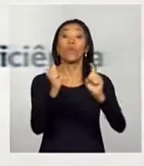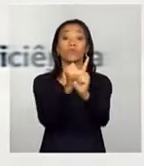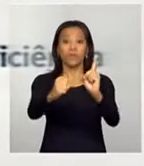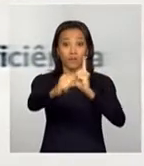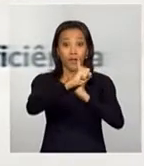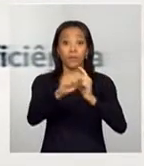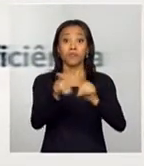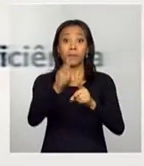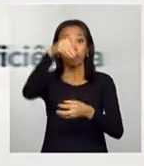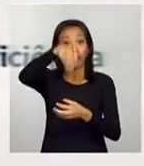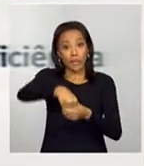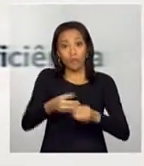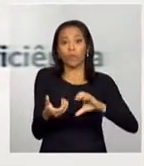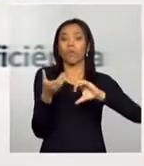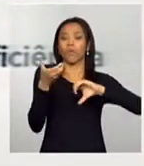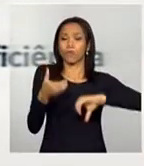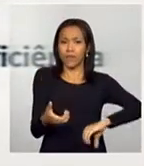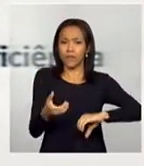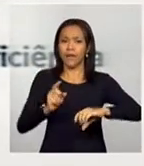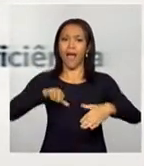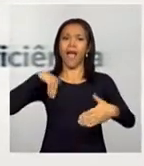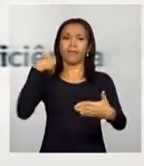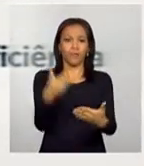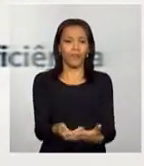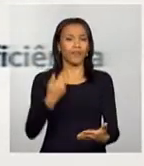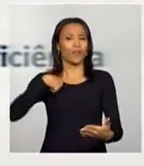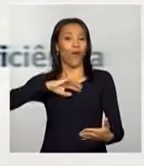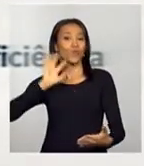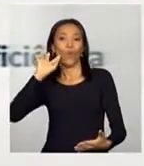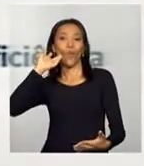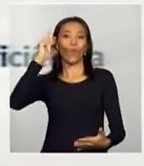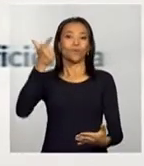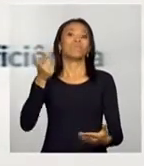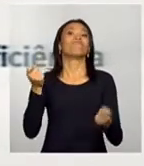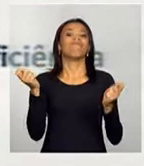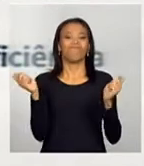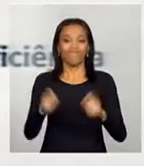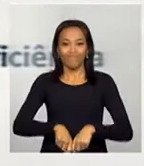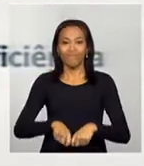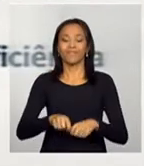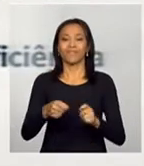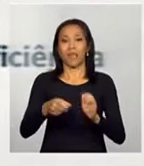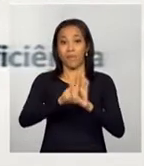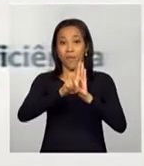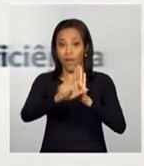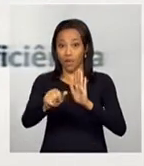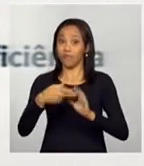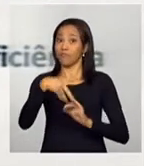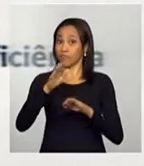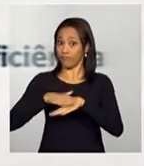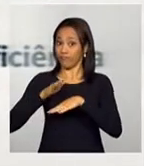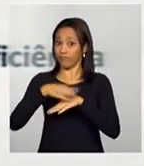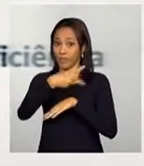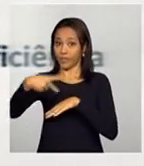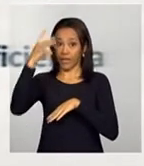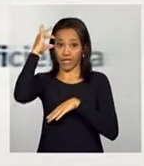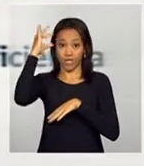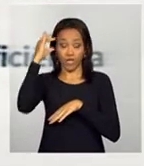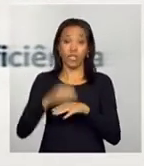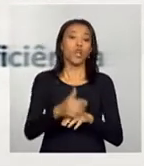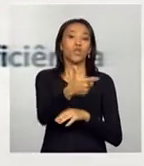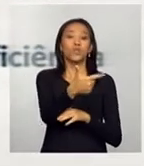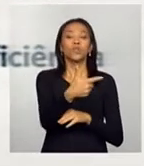meio do Congresso Nacional, até que culminamos com a sanção pela presidenta Dilma da Lei 12